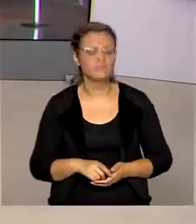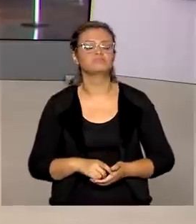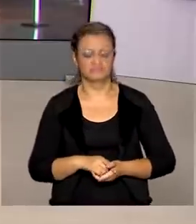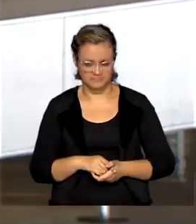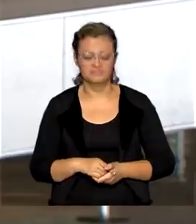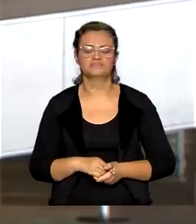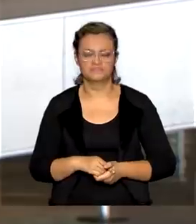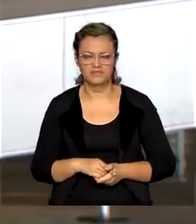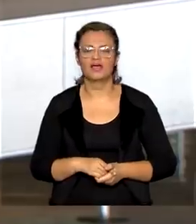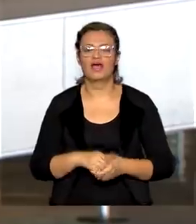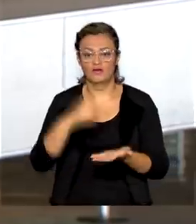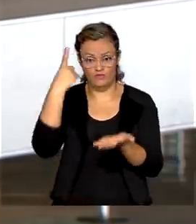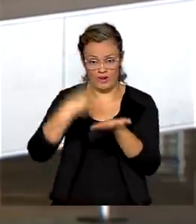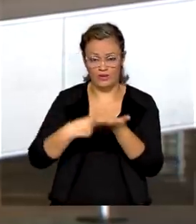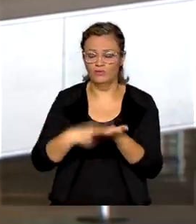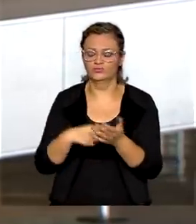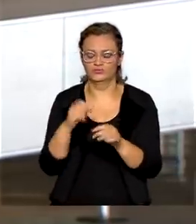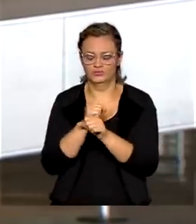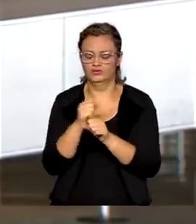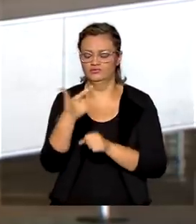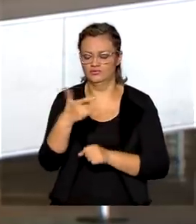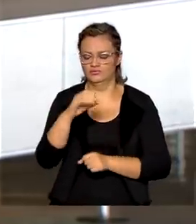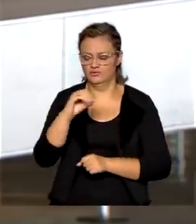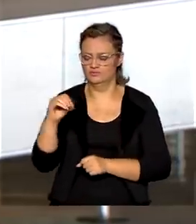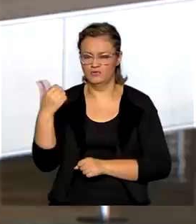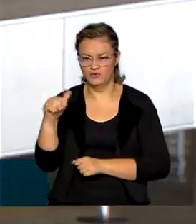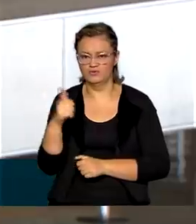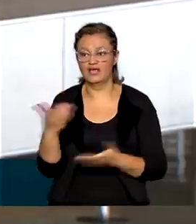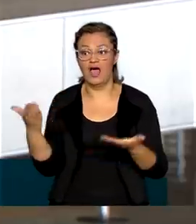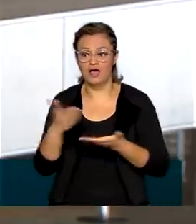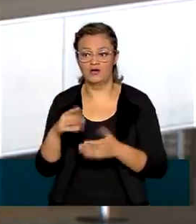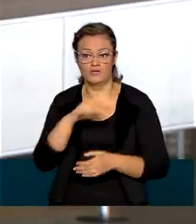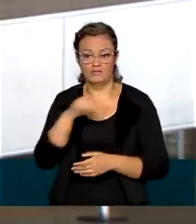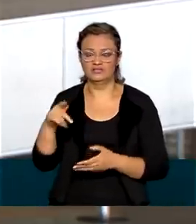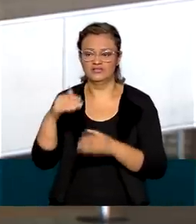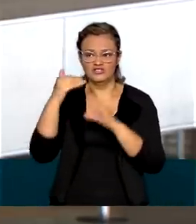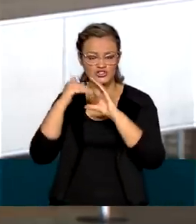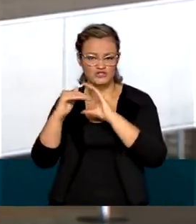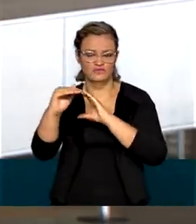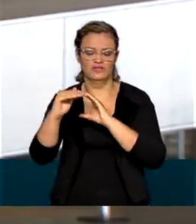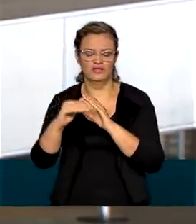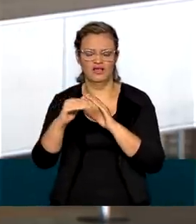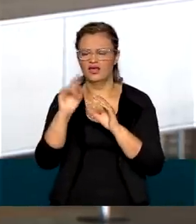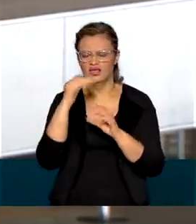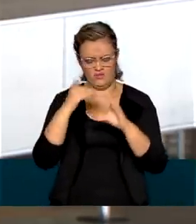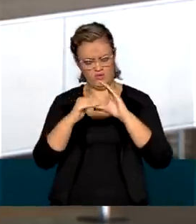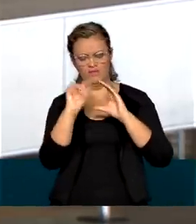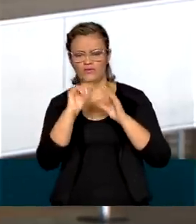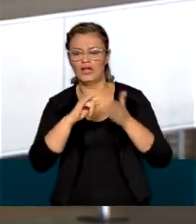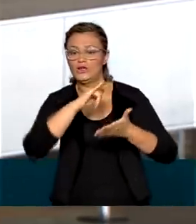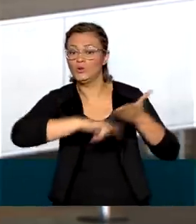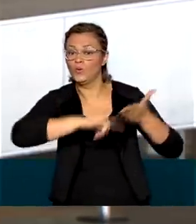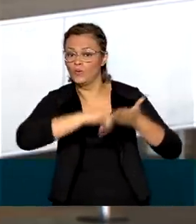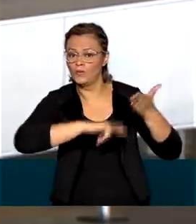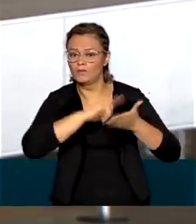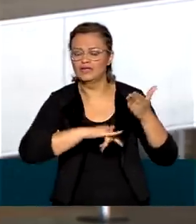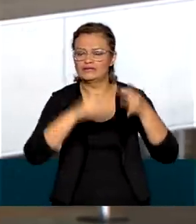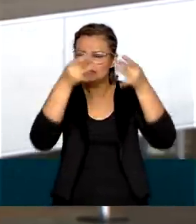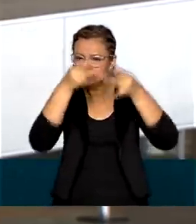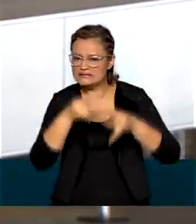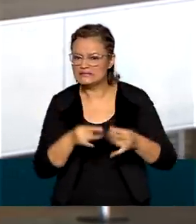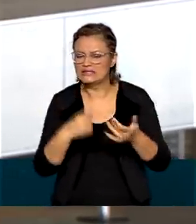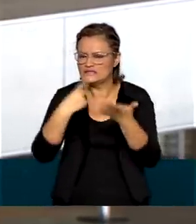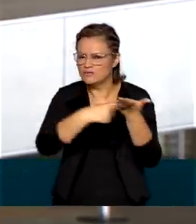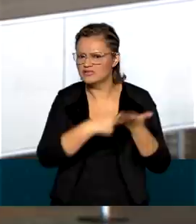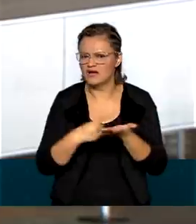Renata. Esse foi um acordo que foi firmado em 2011 e agora o presidente envia anexos, né? Documentos que vão trazer mais detalhes sobre